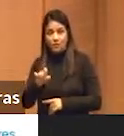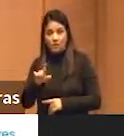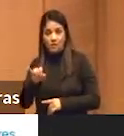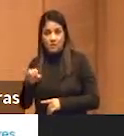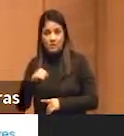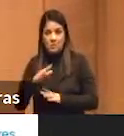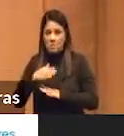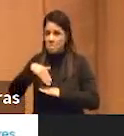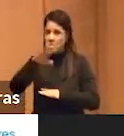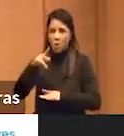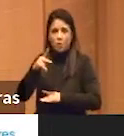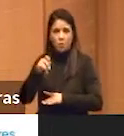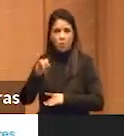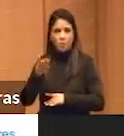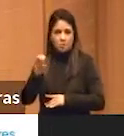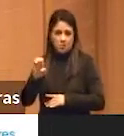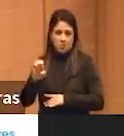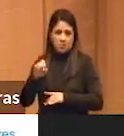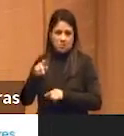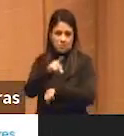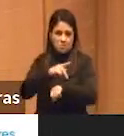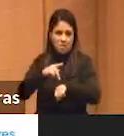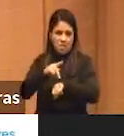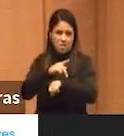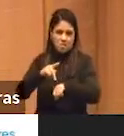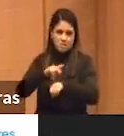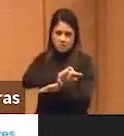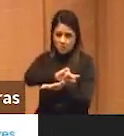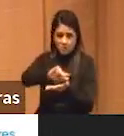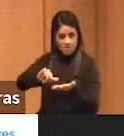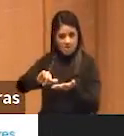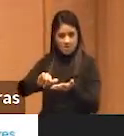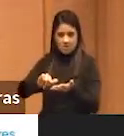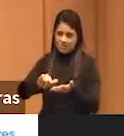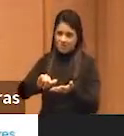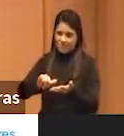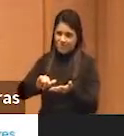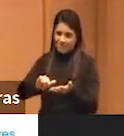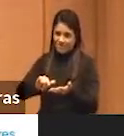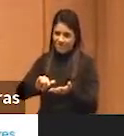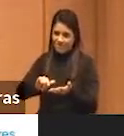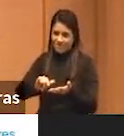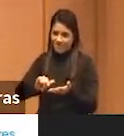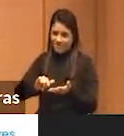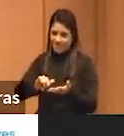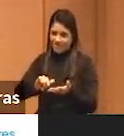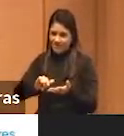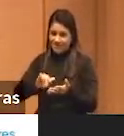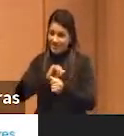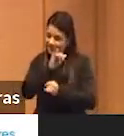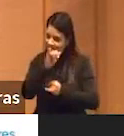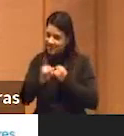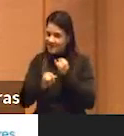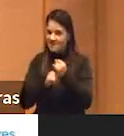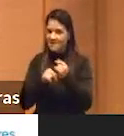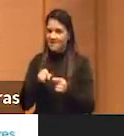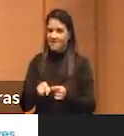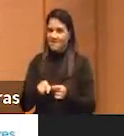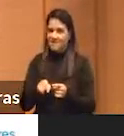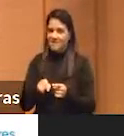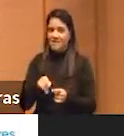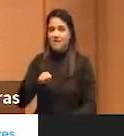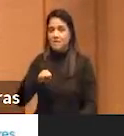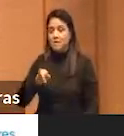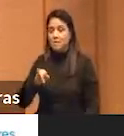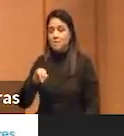de muitos países, de muitos países. Então, vejam, e essas Big Techs,